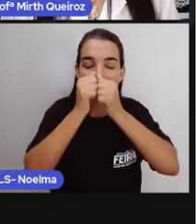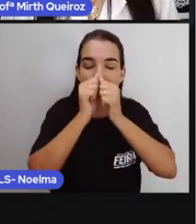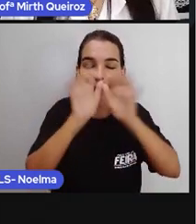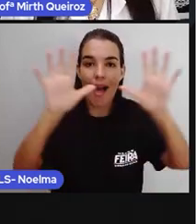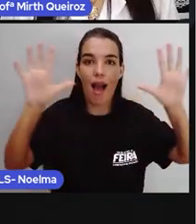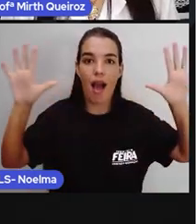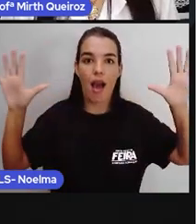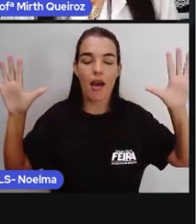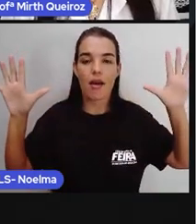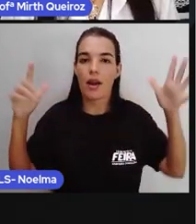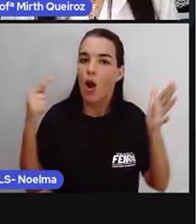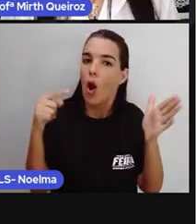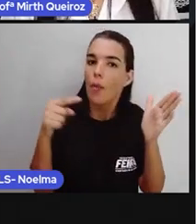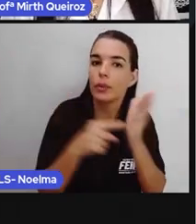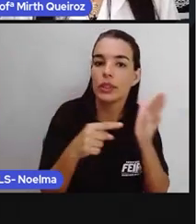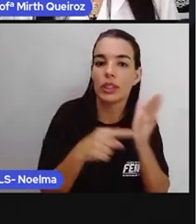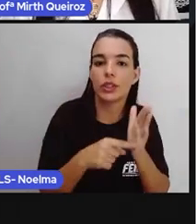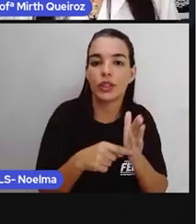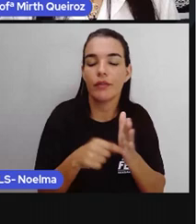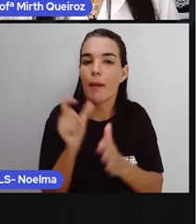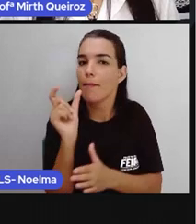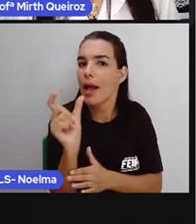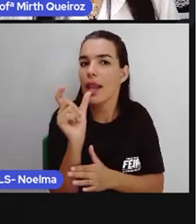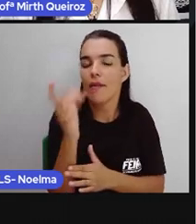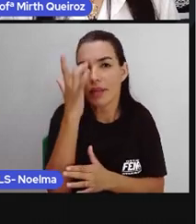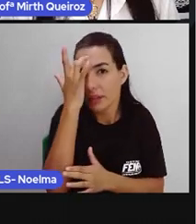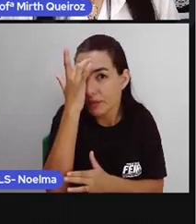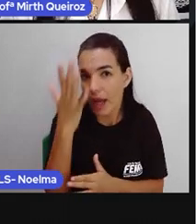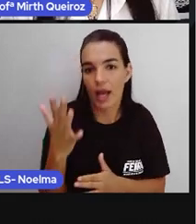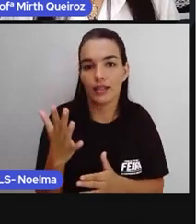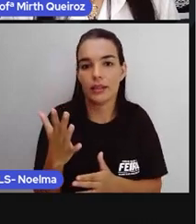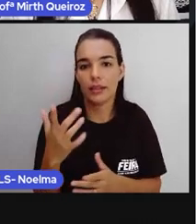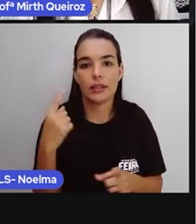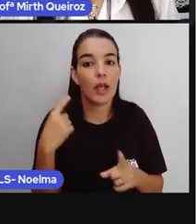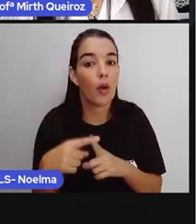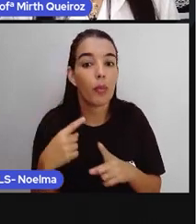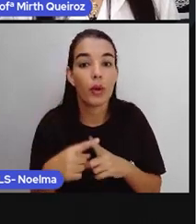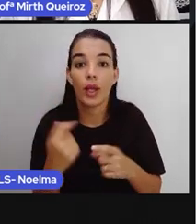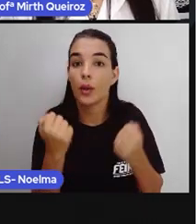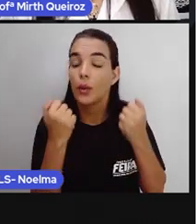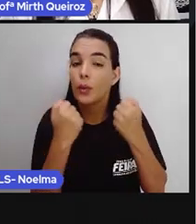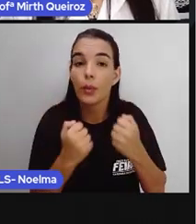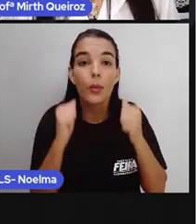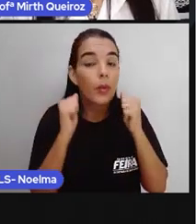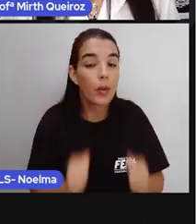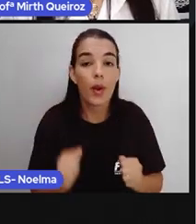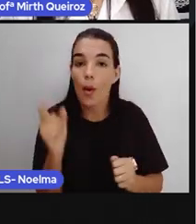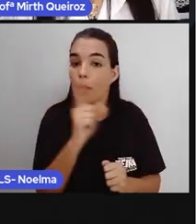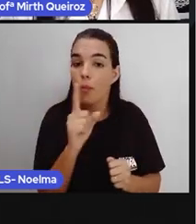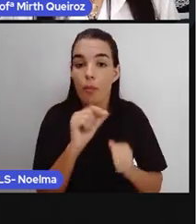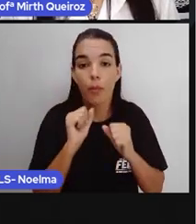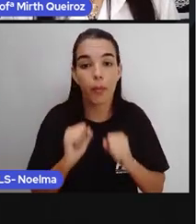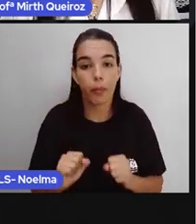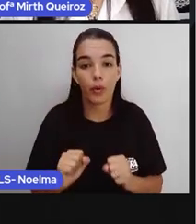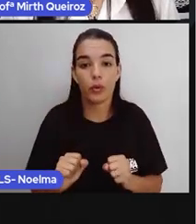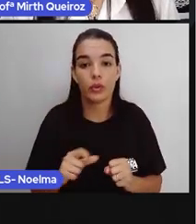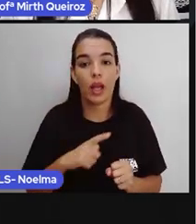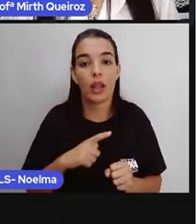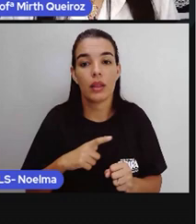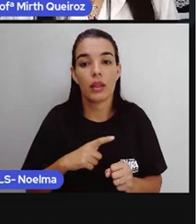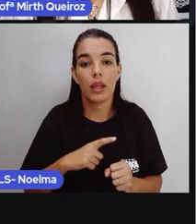objetiva e precisa, isentando-se de qualquer possibilidade que, porventura, tenderem a